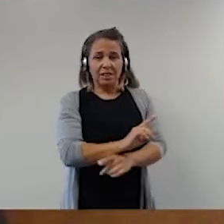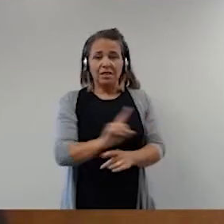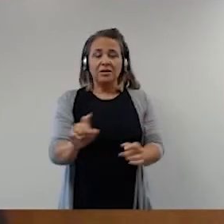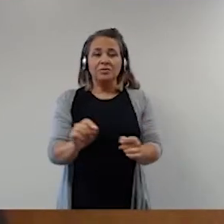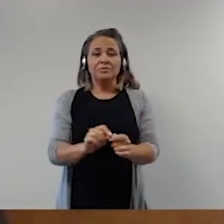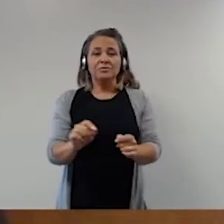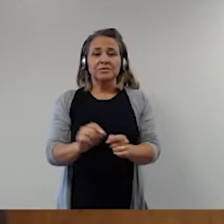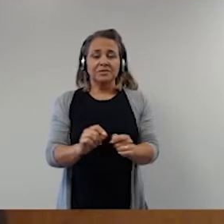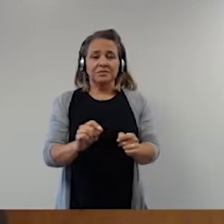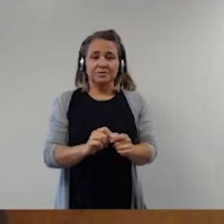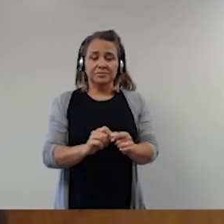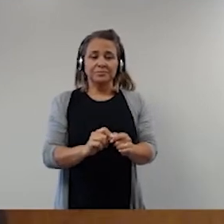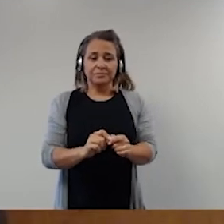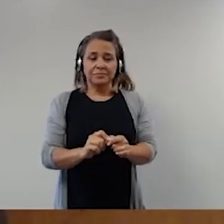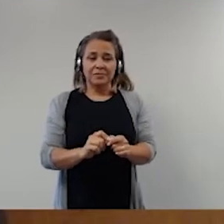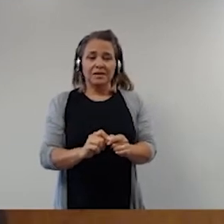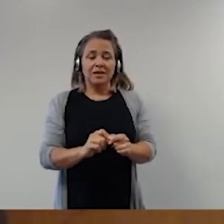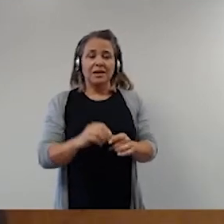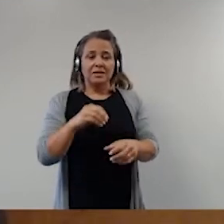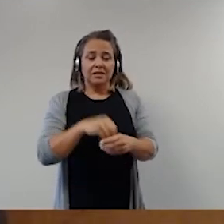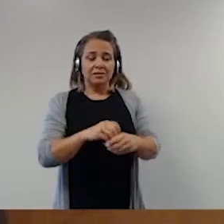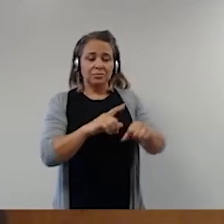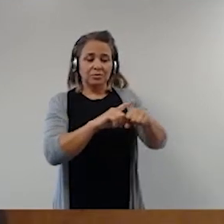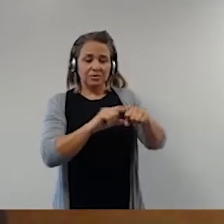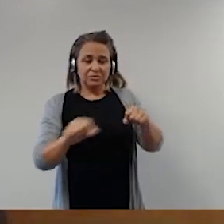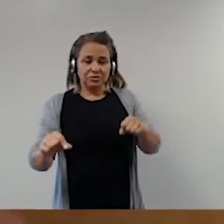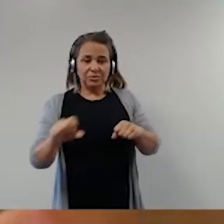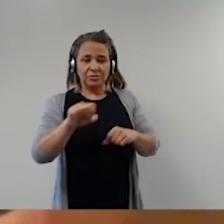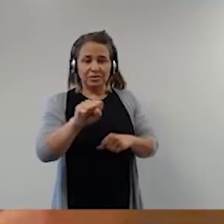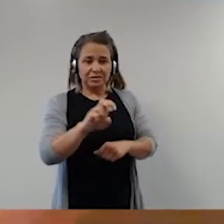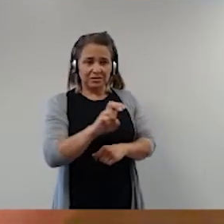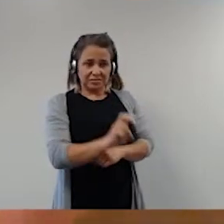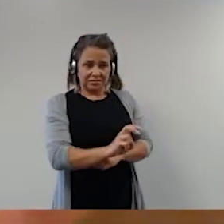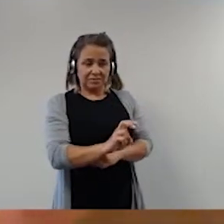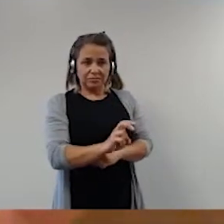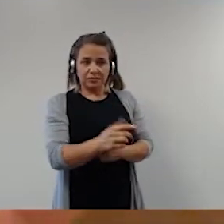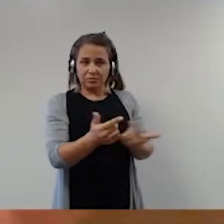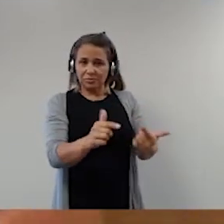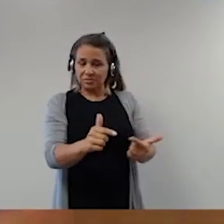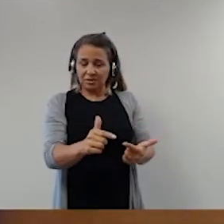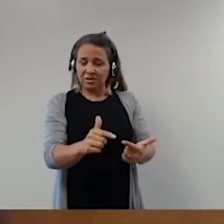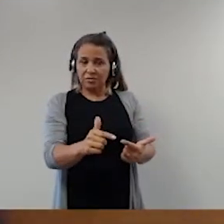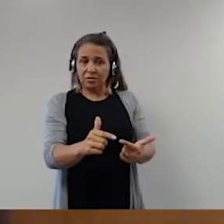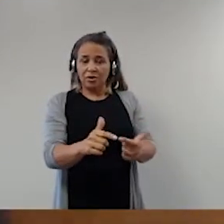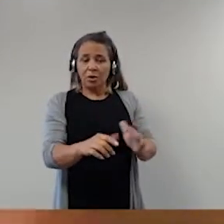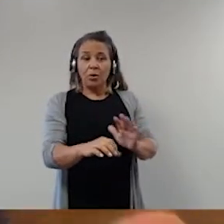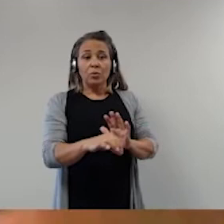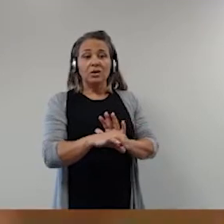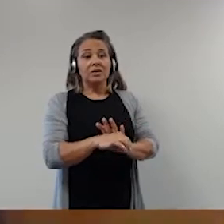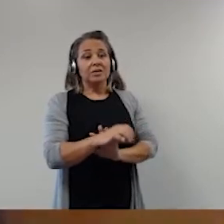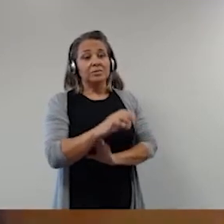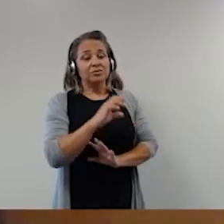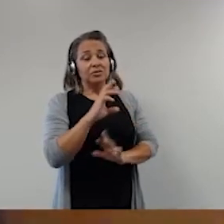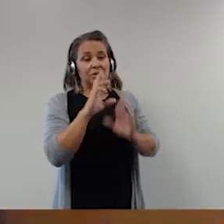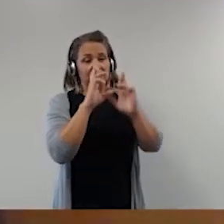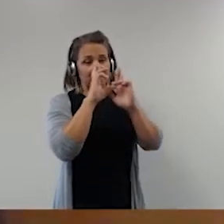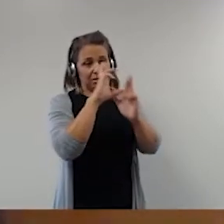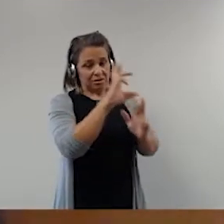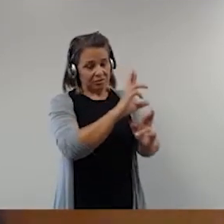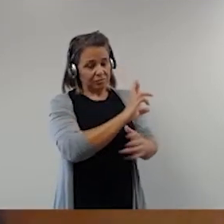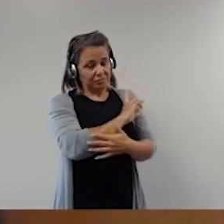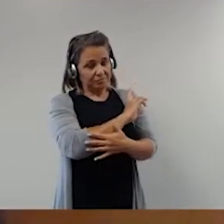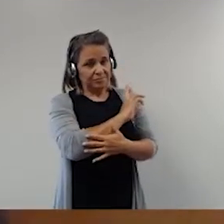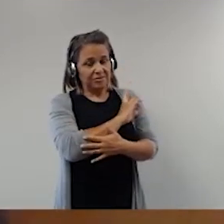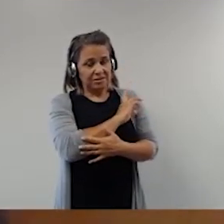comete nos termos do artigo 85, inciso 7, crime de responsabilidade, e ele é o comandante em chefe das Forças